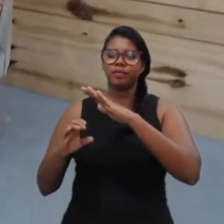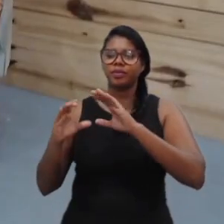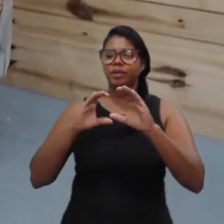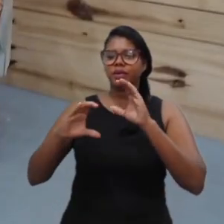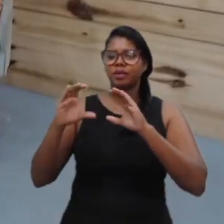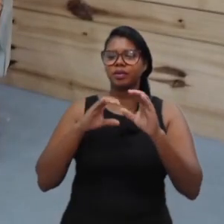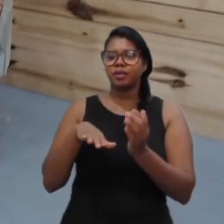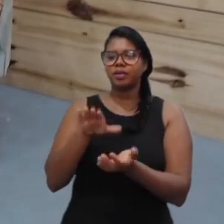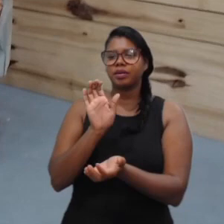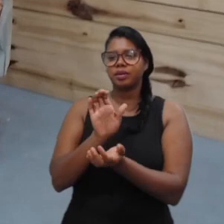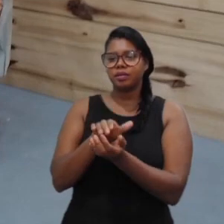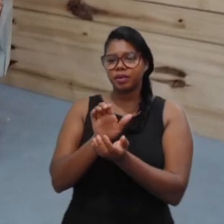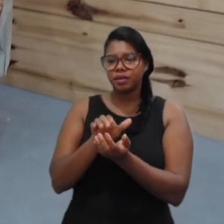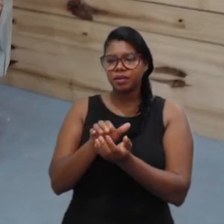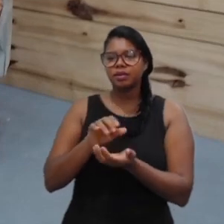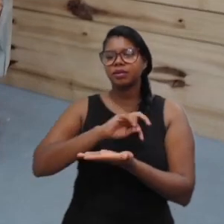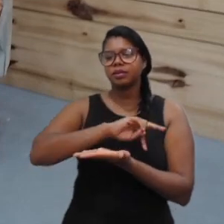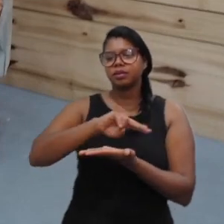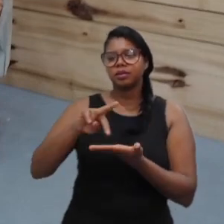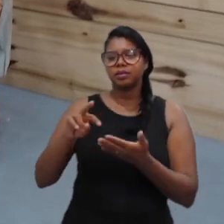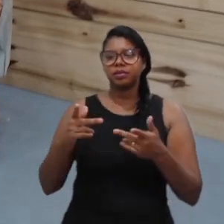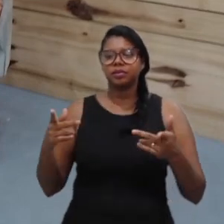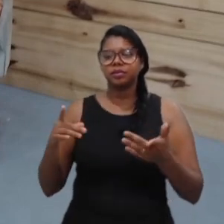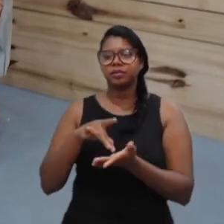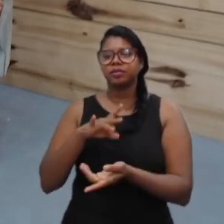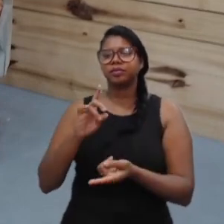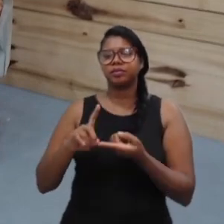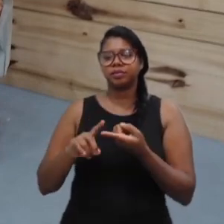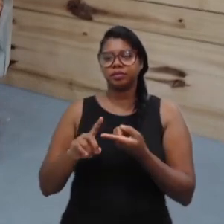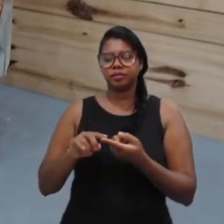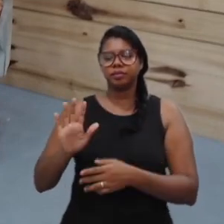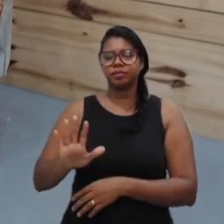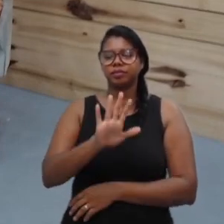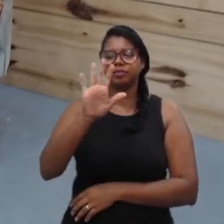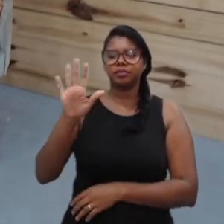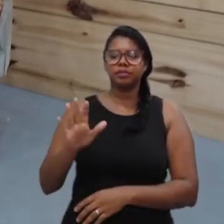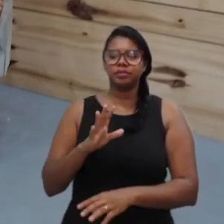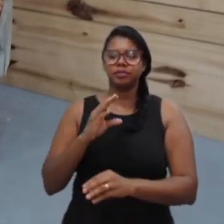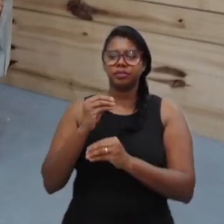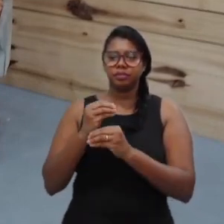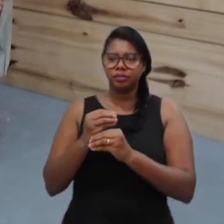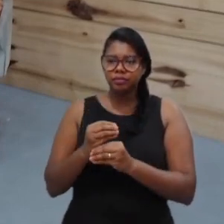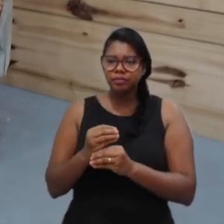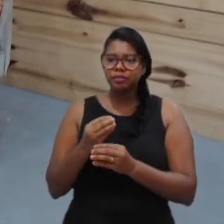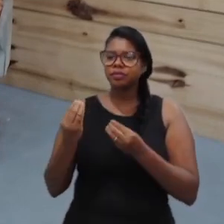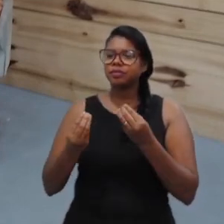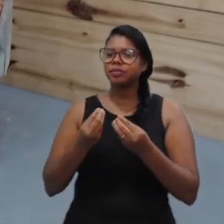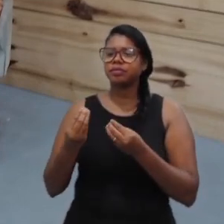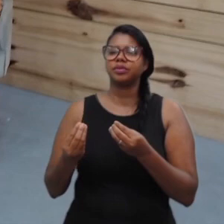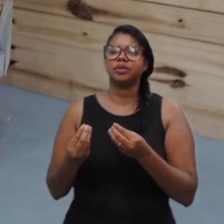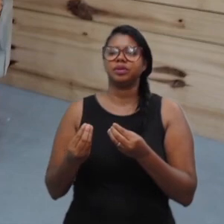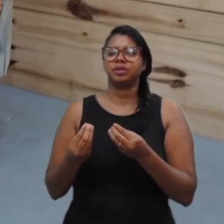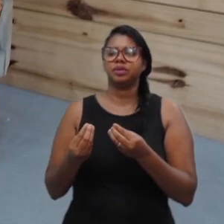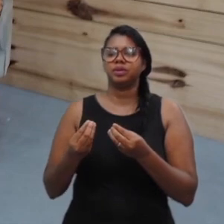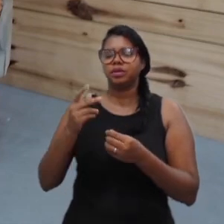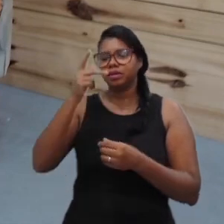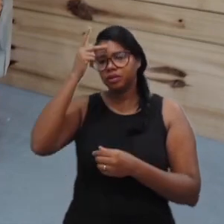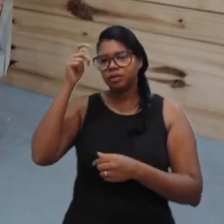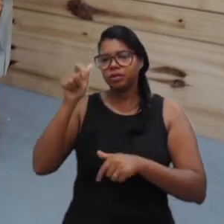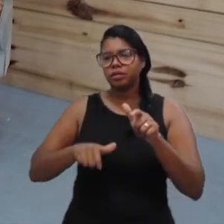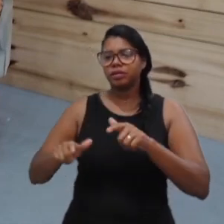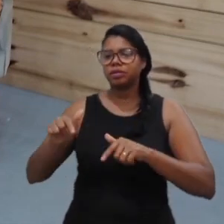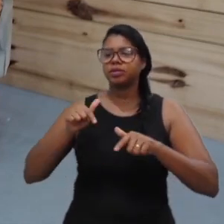aqui em Pernambuco, e em diversas, nacionalmente, as terceirizações da